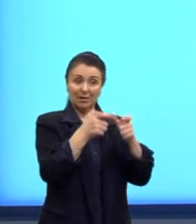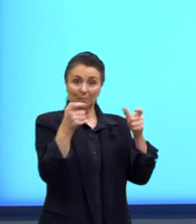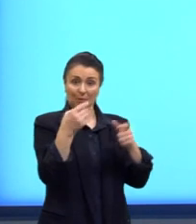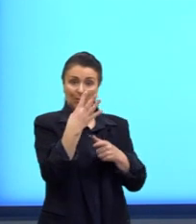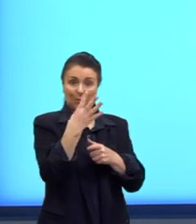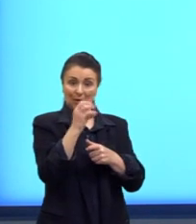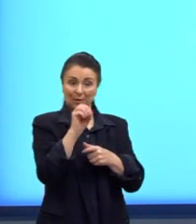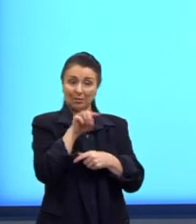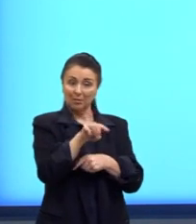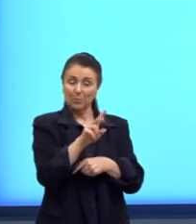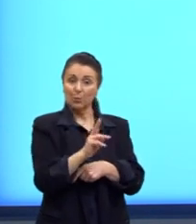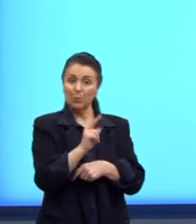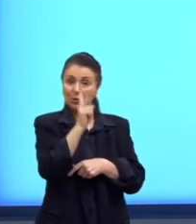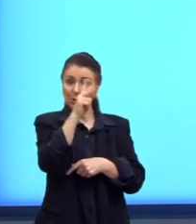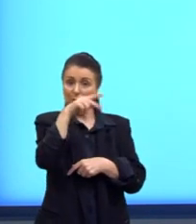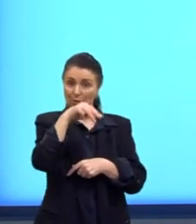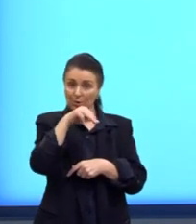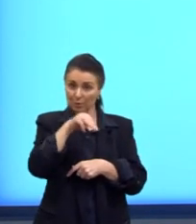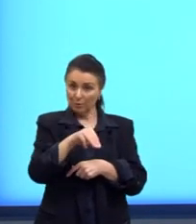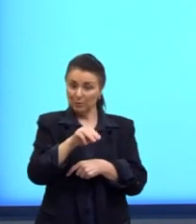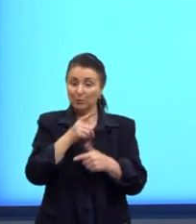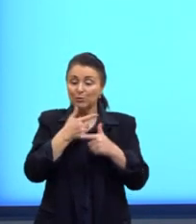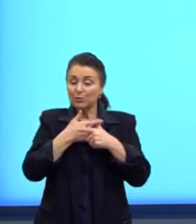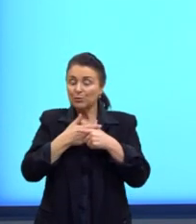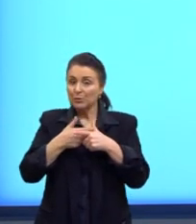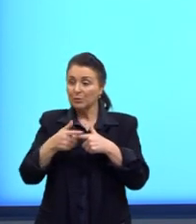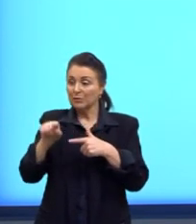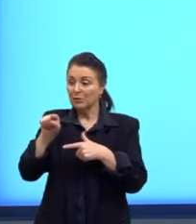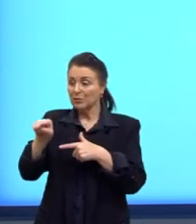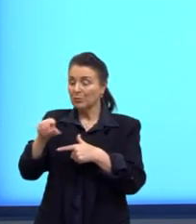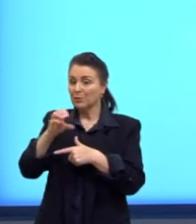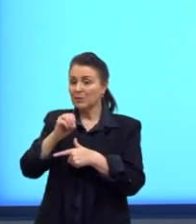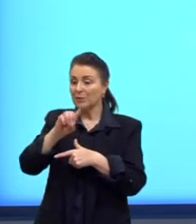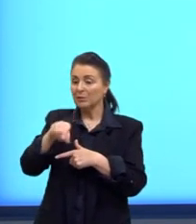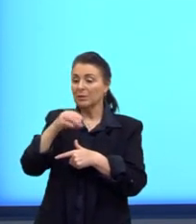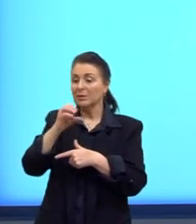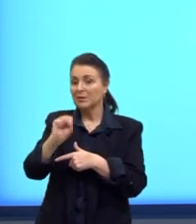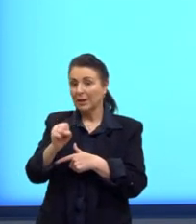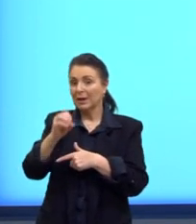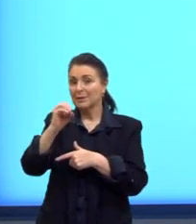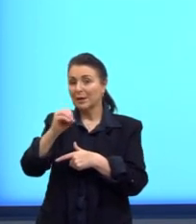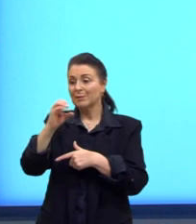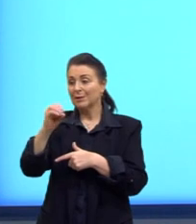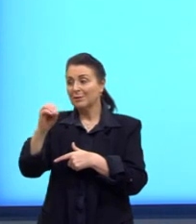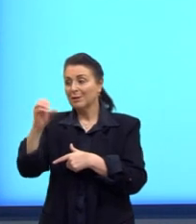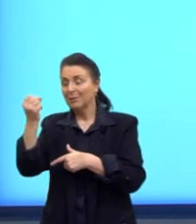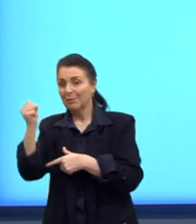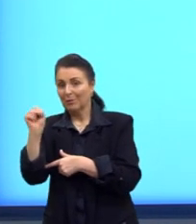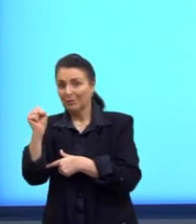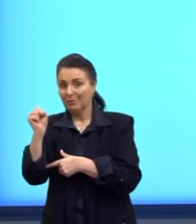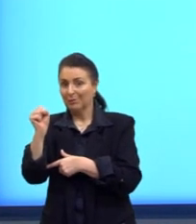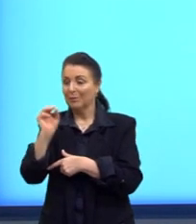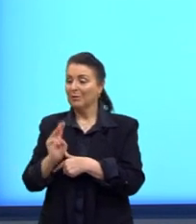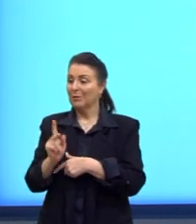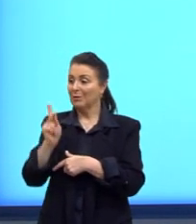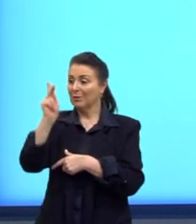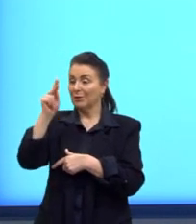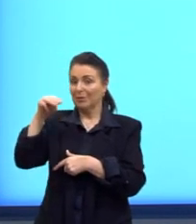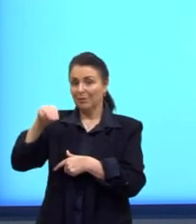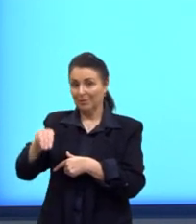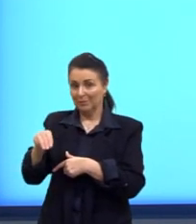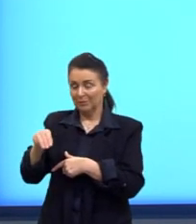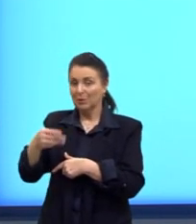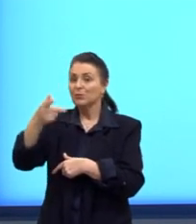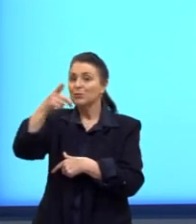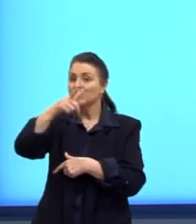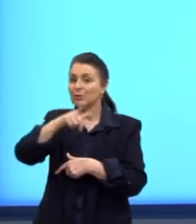40 mil quilômetros, e vamos dividir por 0,0008 quilômetros, tá? De